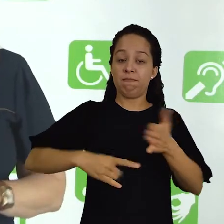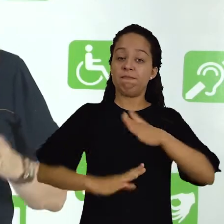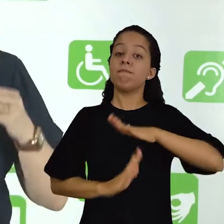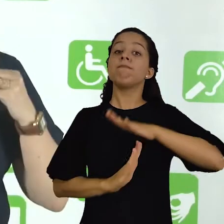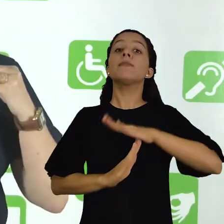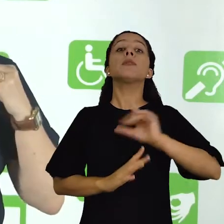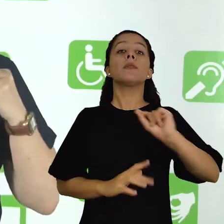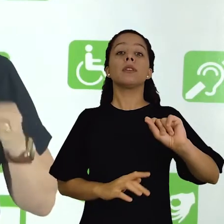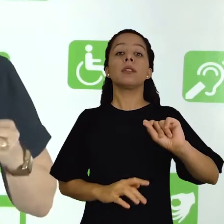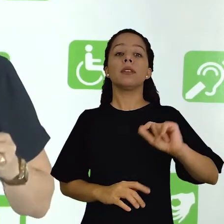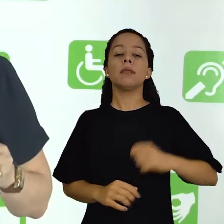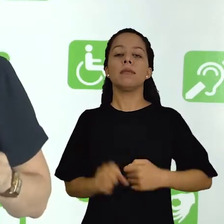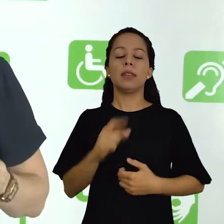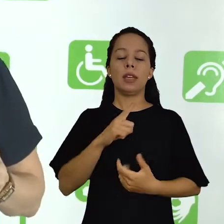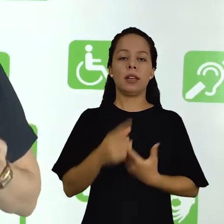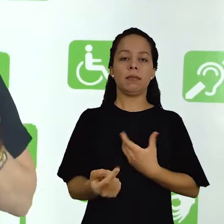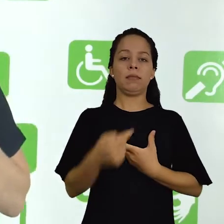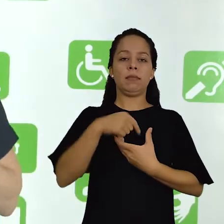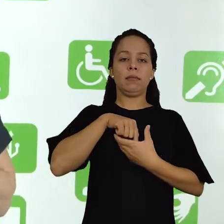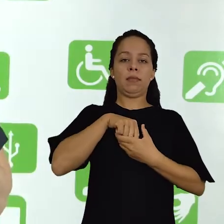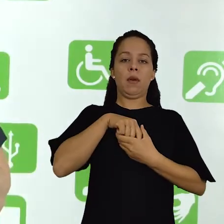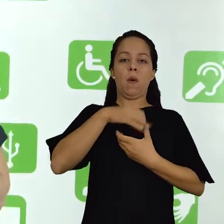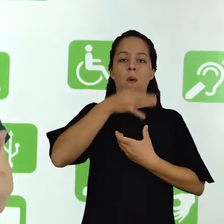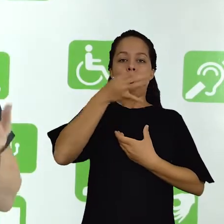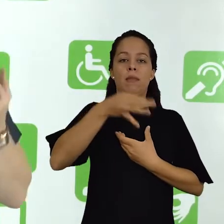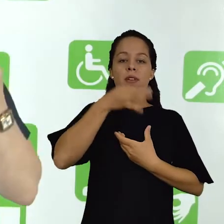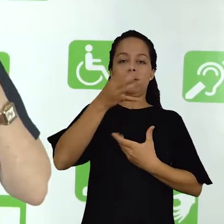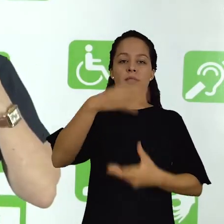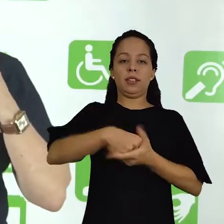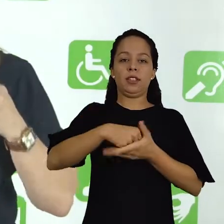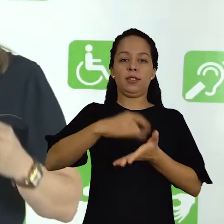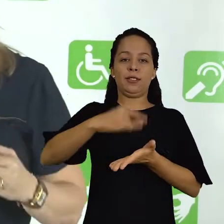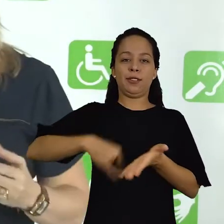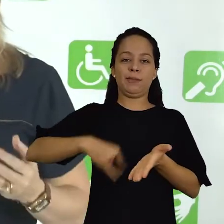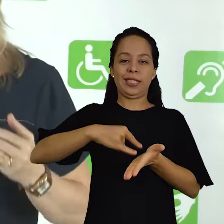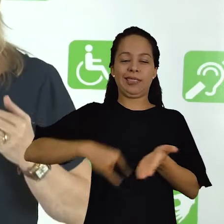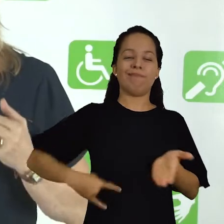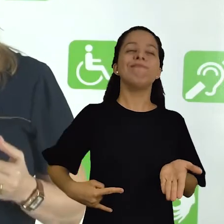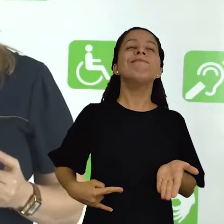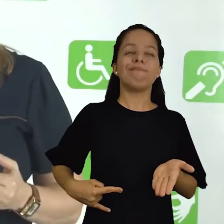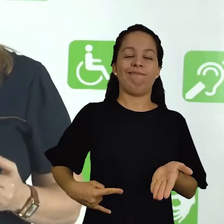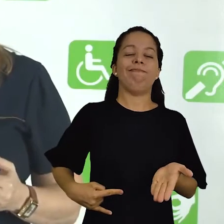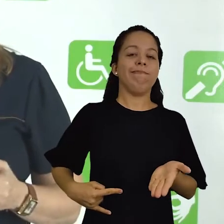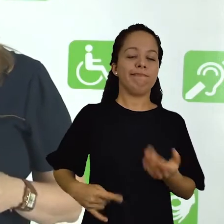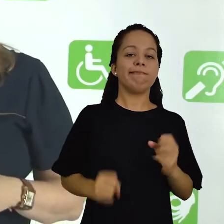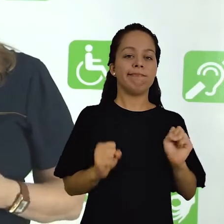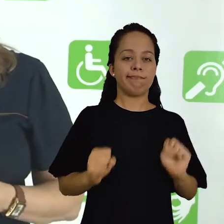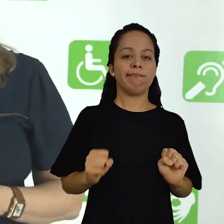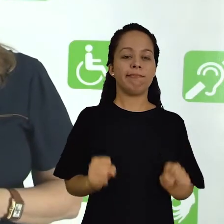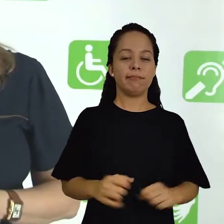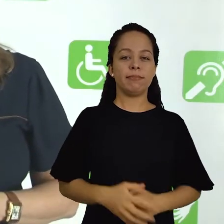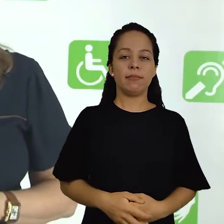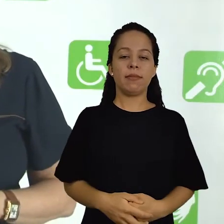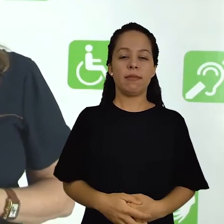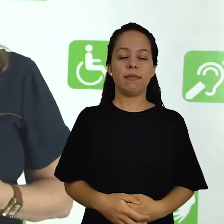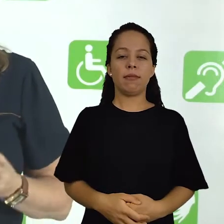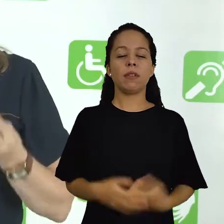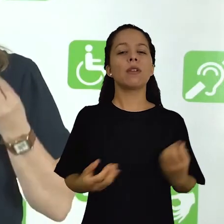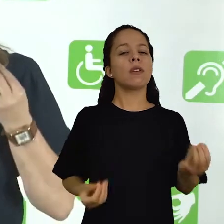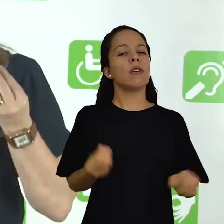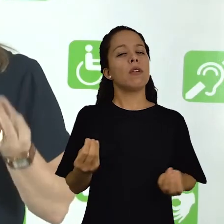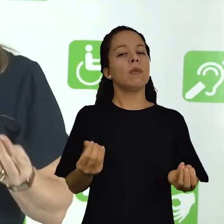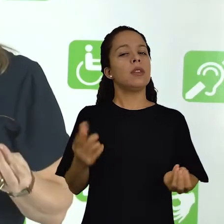documental? A limitação é a subjetividade do documento analisado. Para garantir